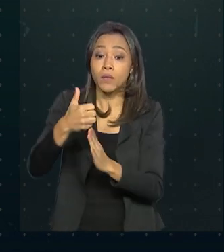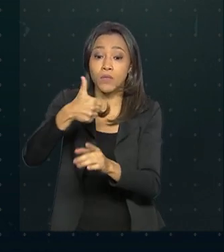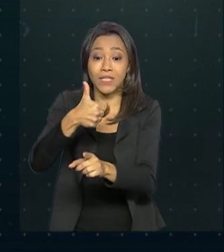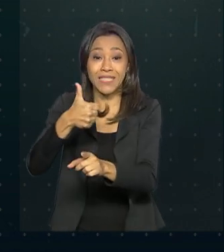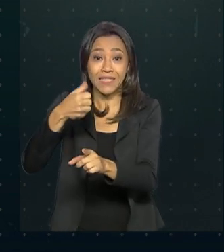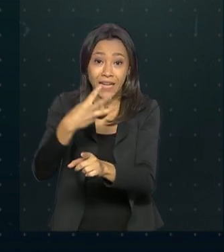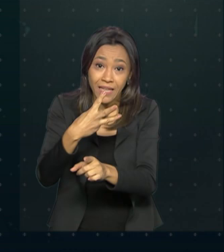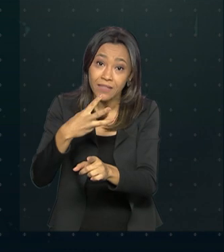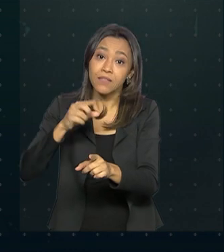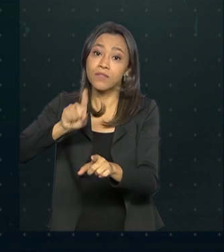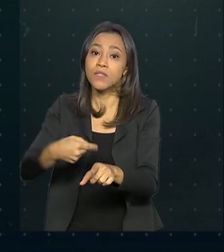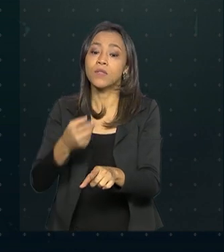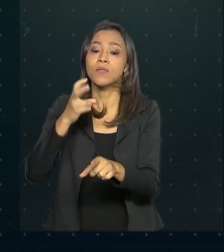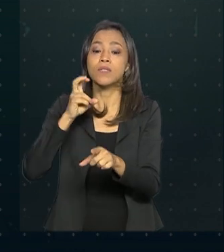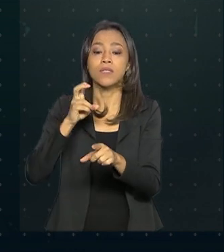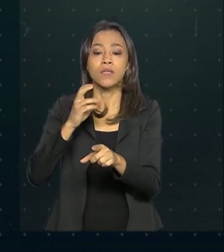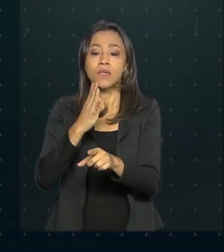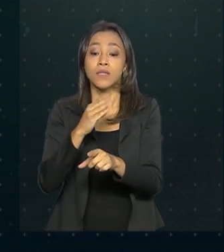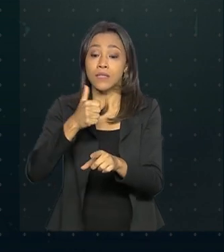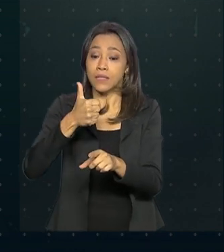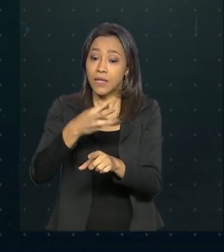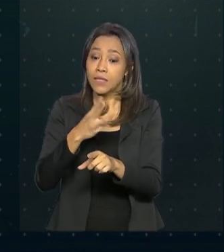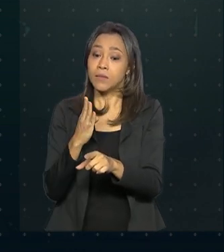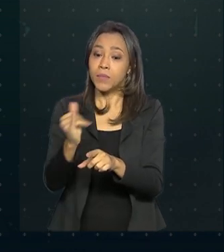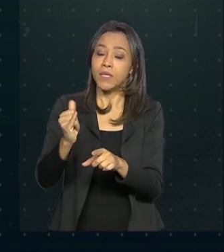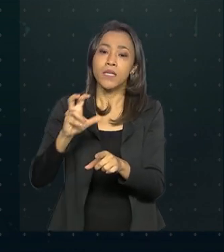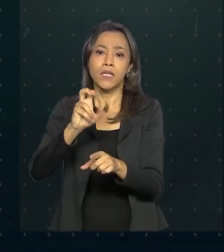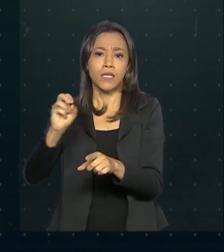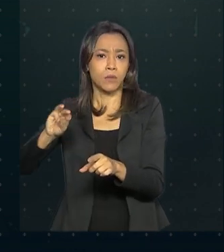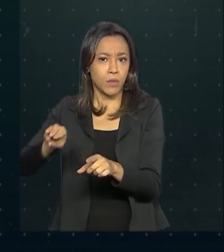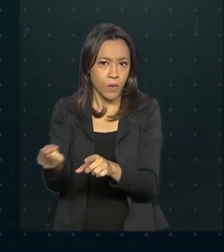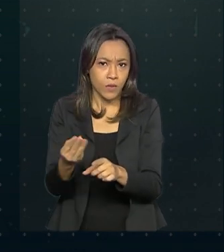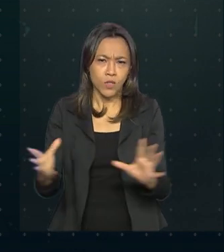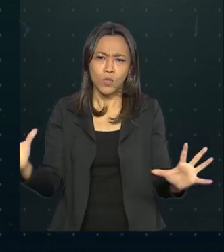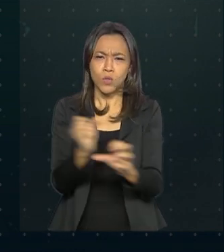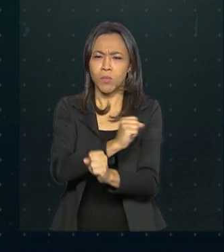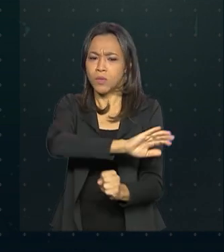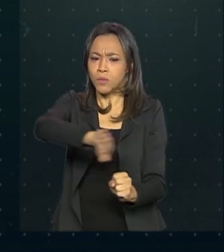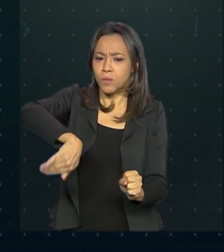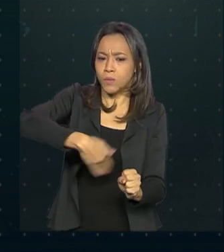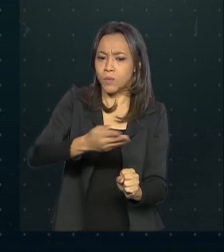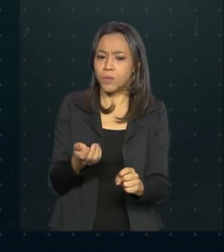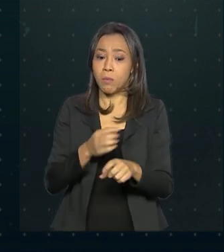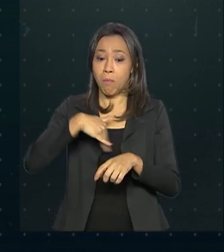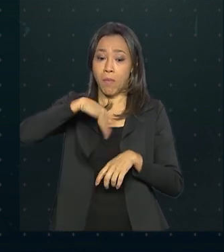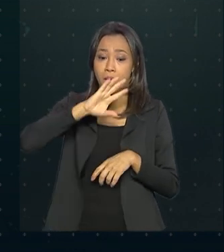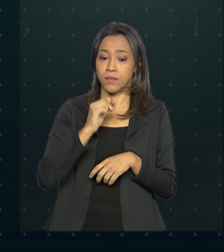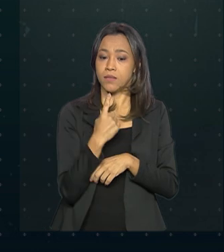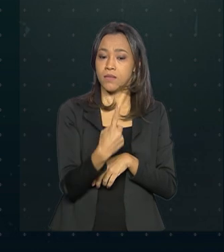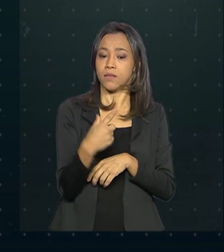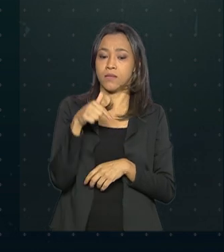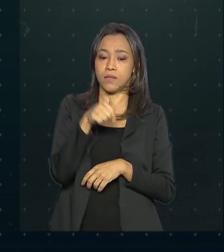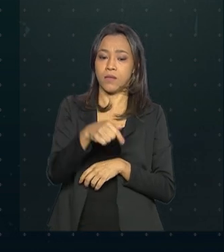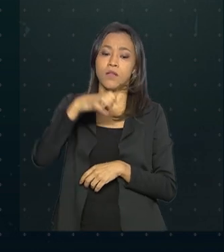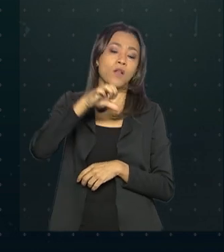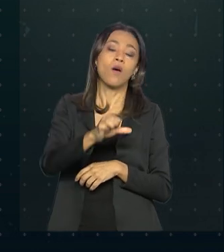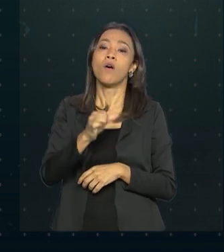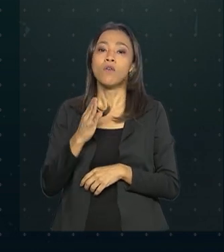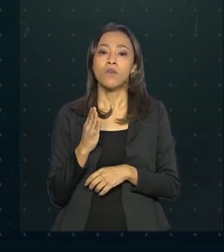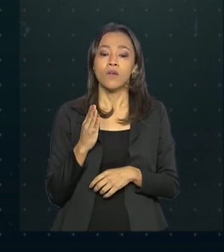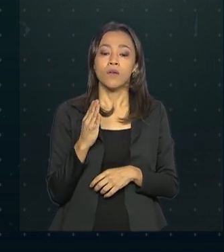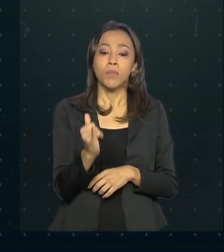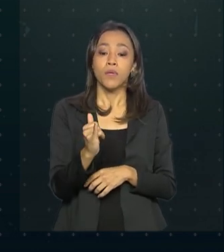e meio de reais em relação ao anterior. Do total de recursos, mais de 179 bilhões de reais serão